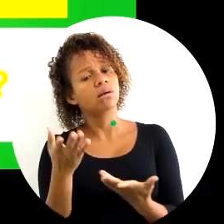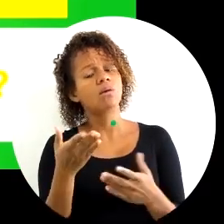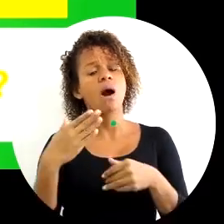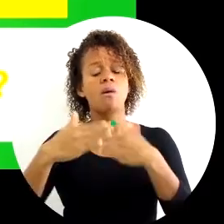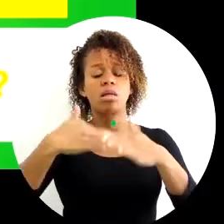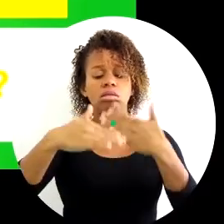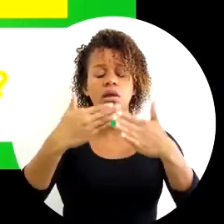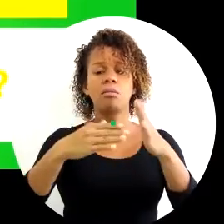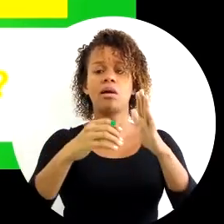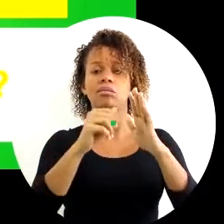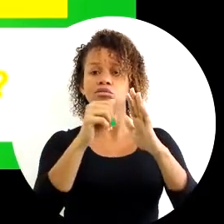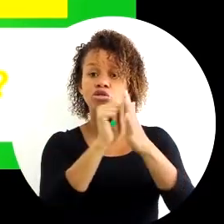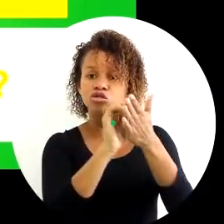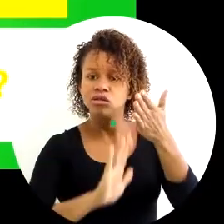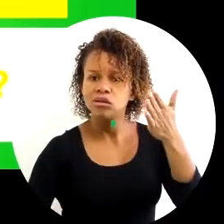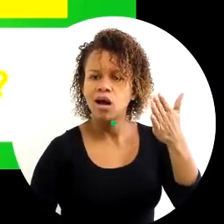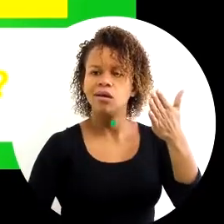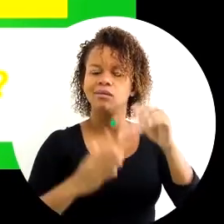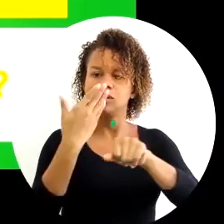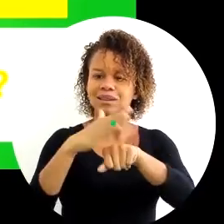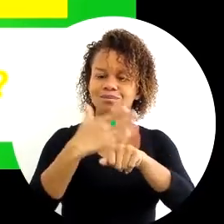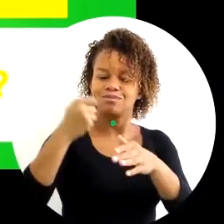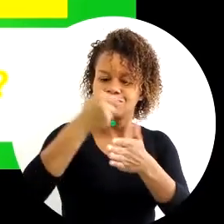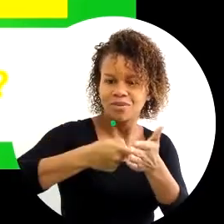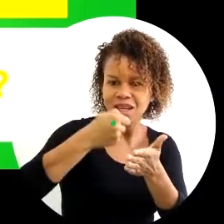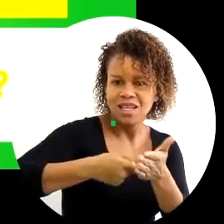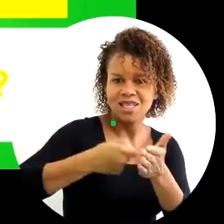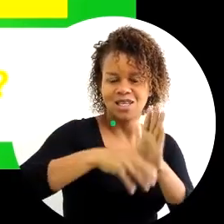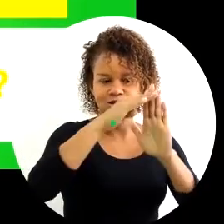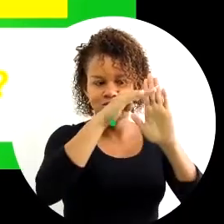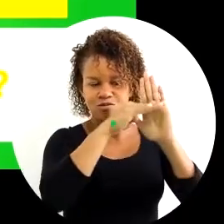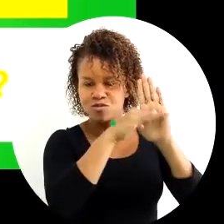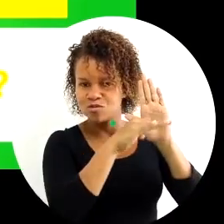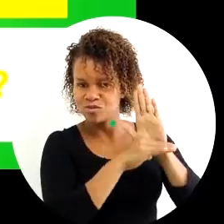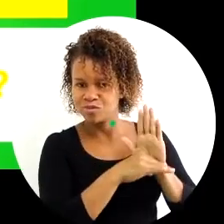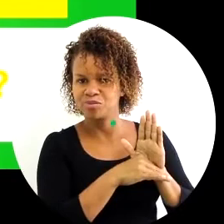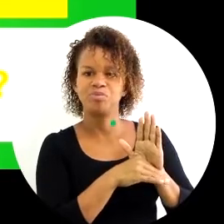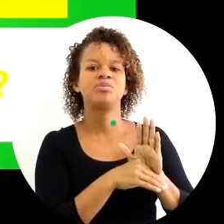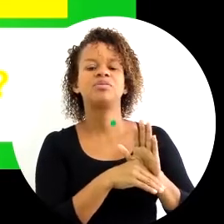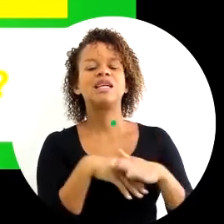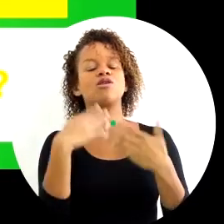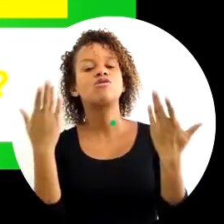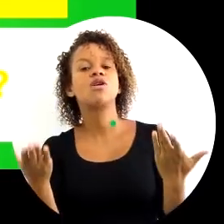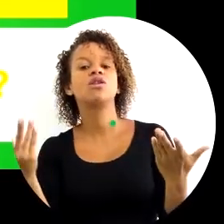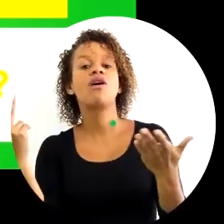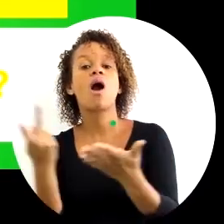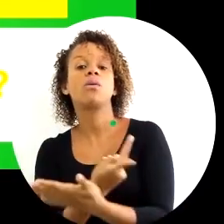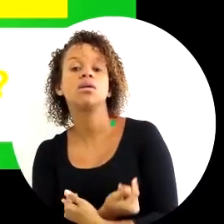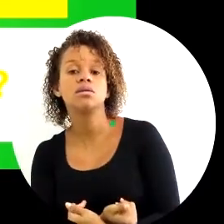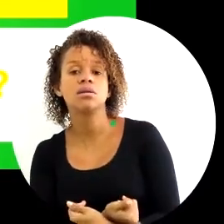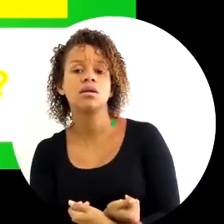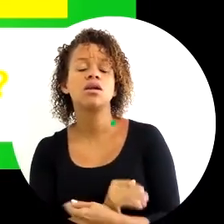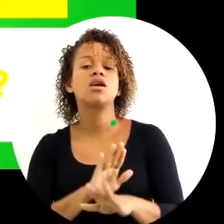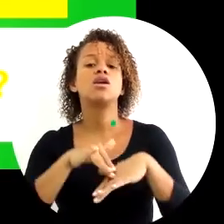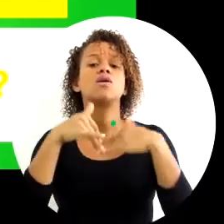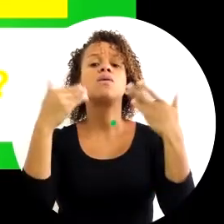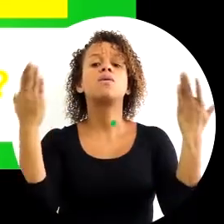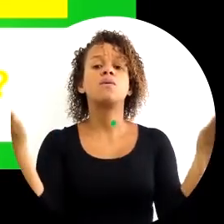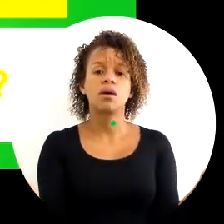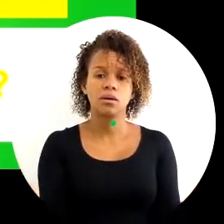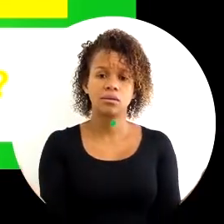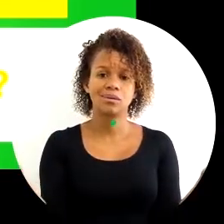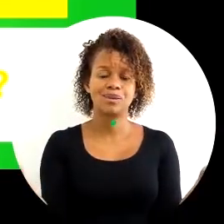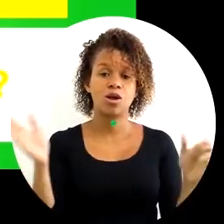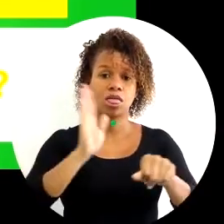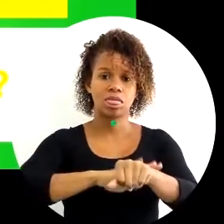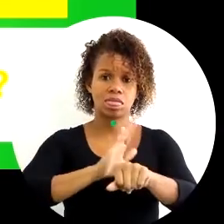Que etapas? Que atividades esse treinamento exige? Esse programa de treinamento exige? De que modo isso vai acontecer? E quanto